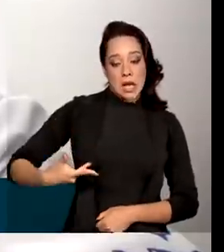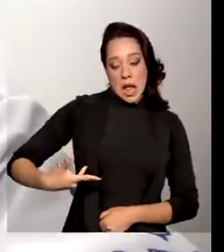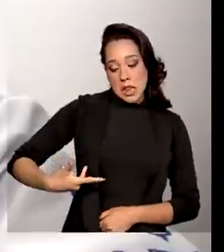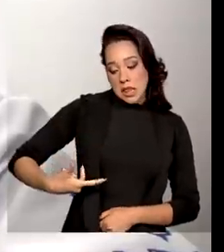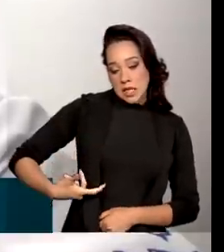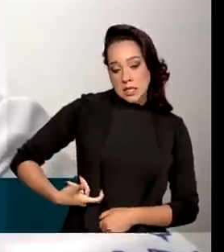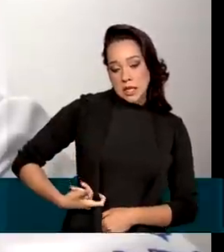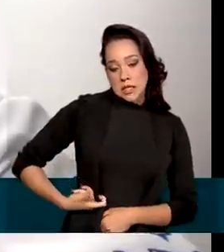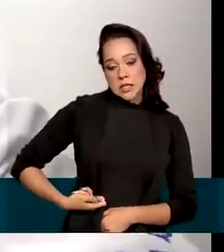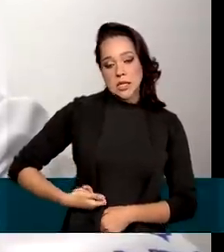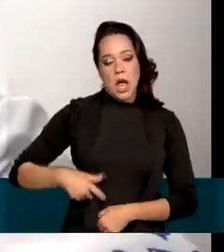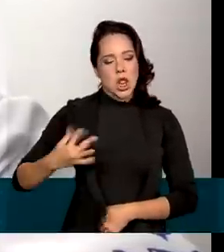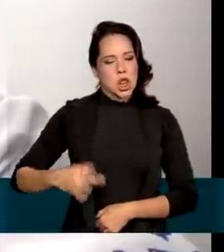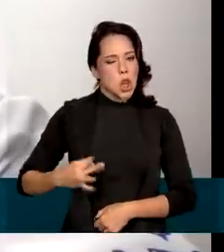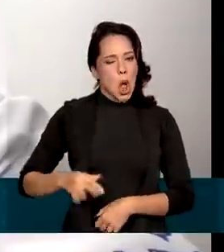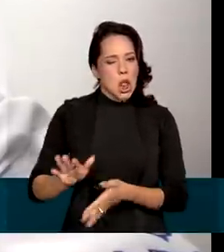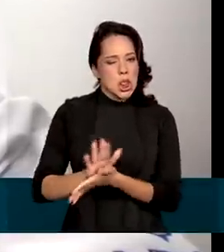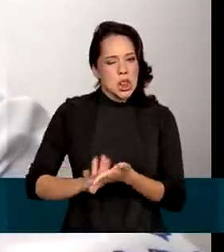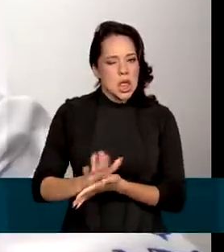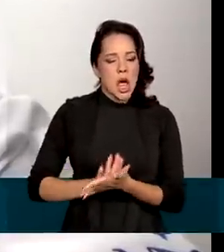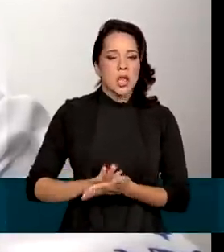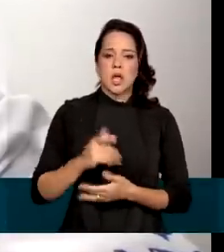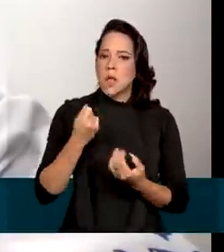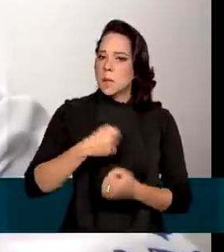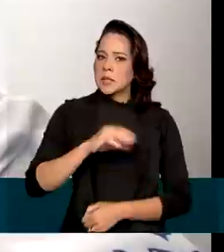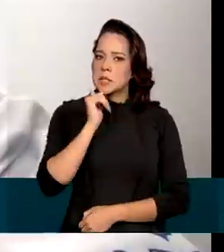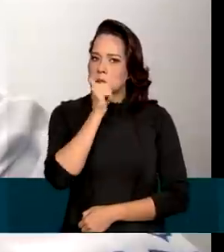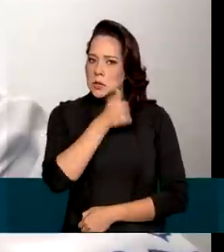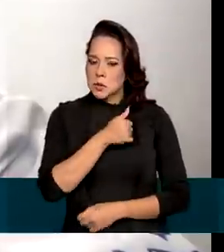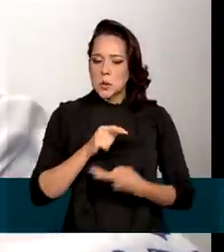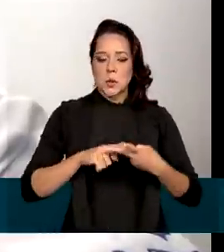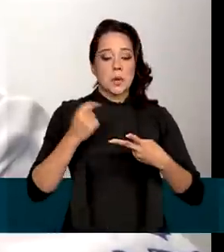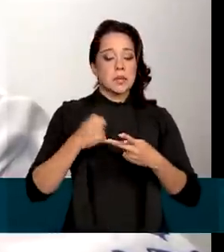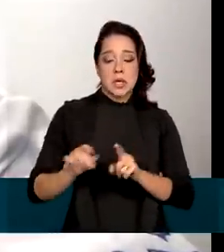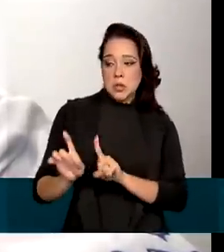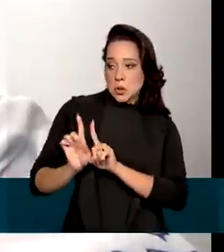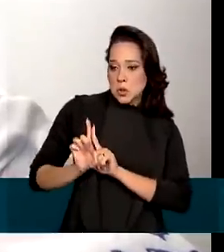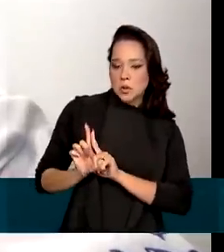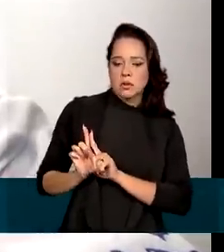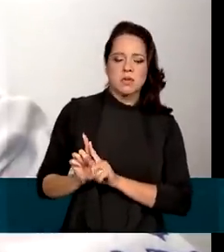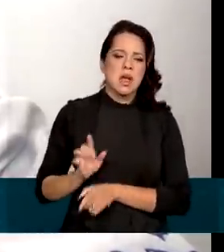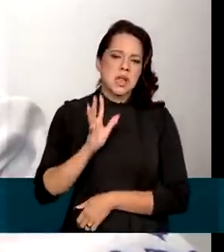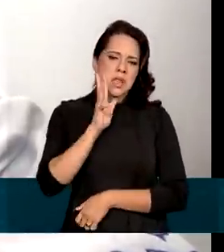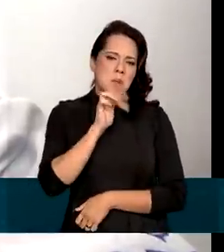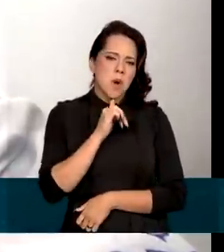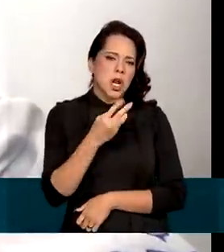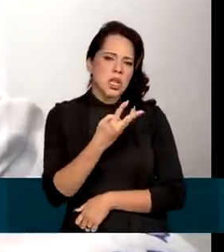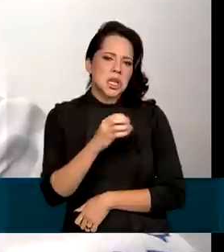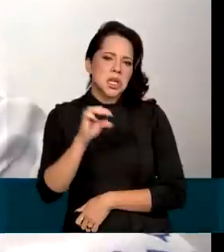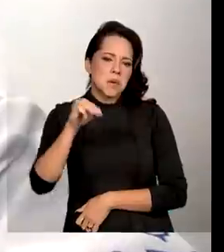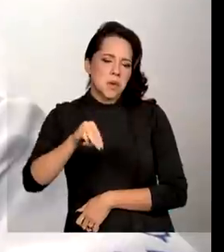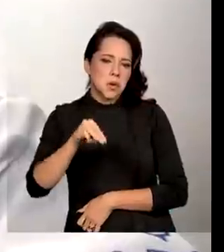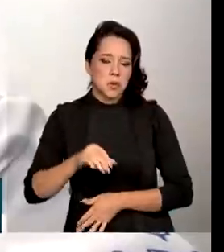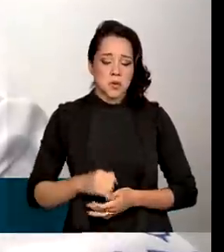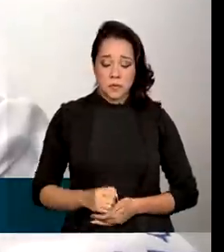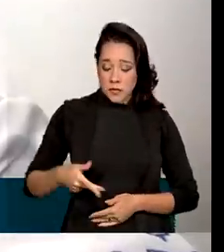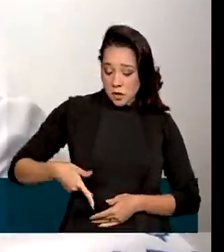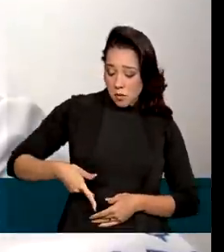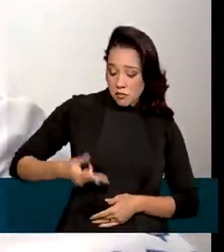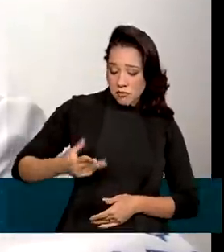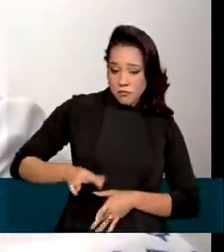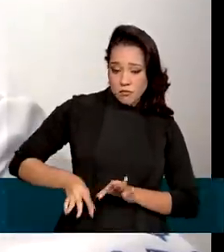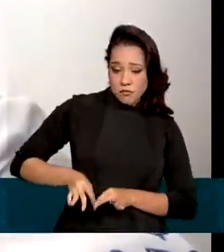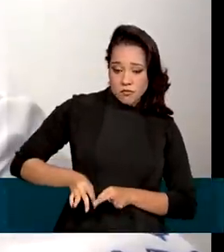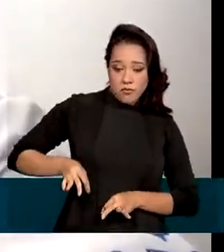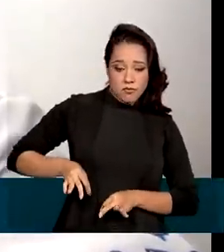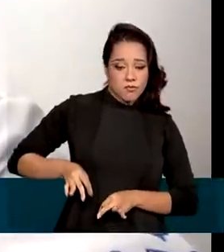paciente não precisa de acompanhante, de jejum. Ele faz o procedimento que dura em torno de 30 minutos. Acabou o procedimento, ele